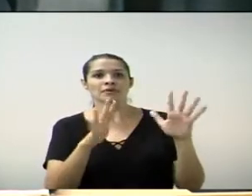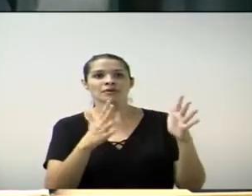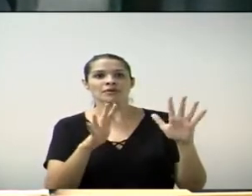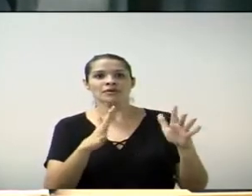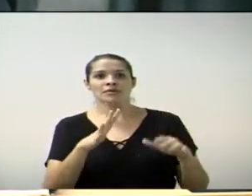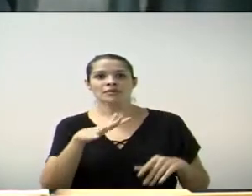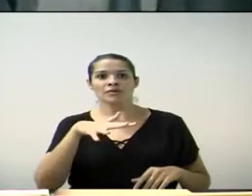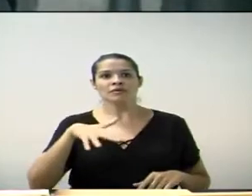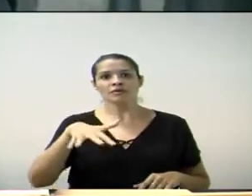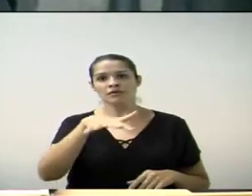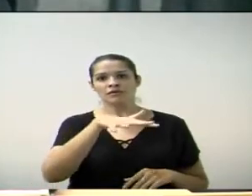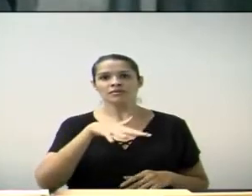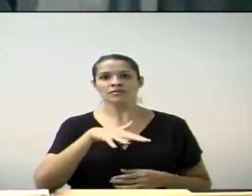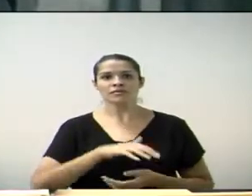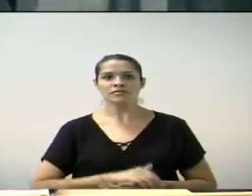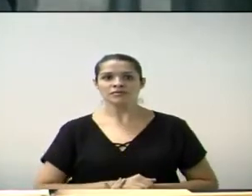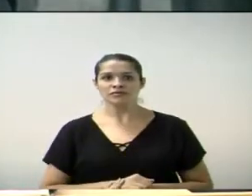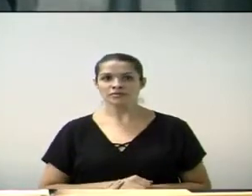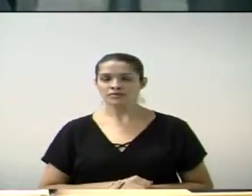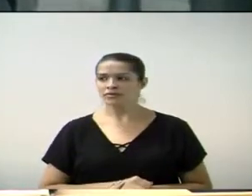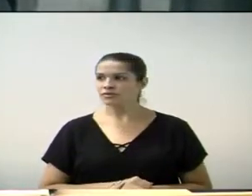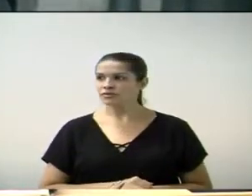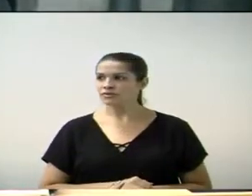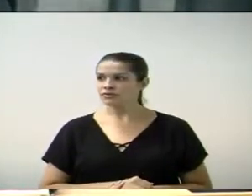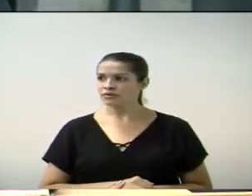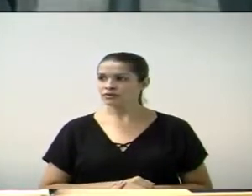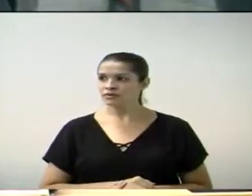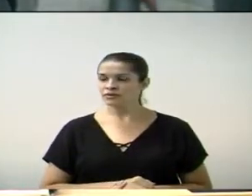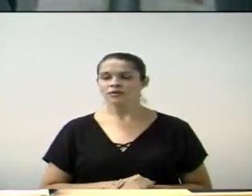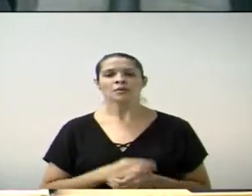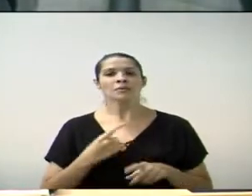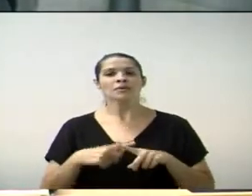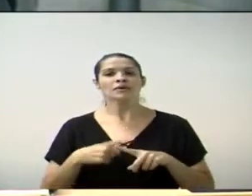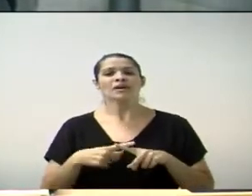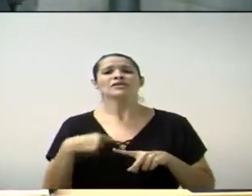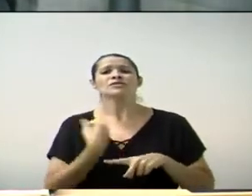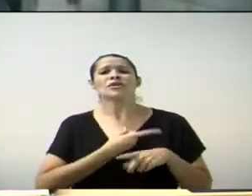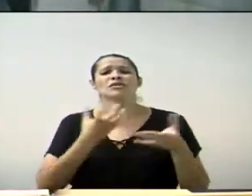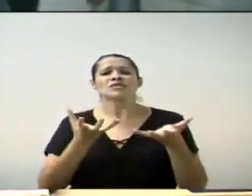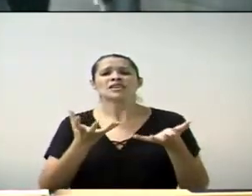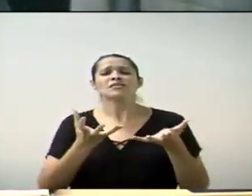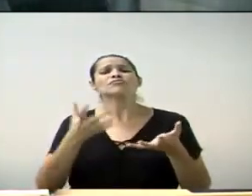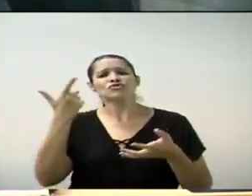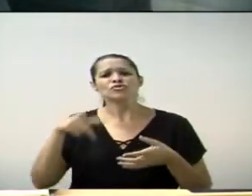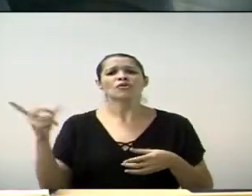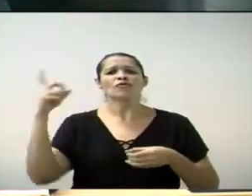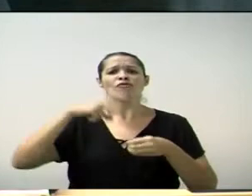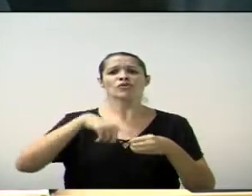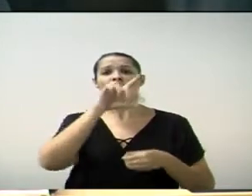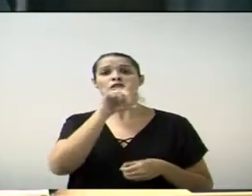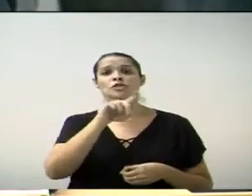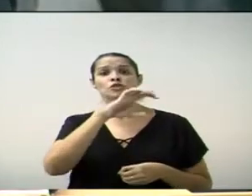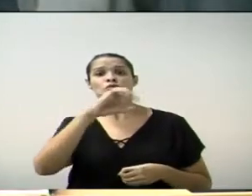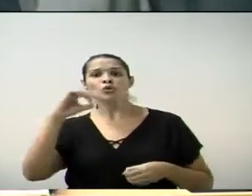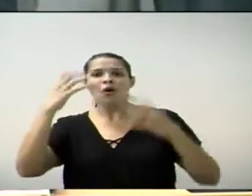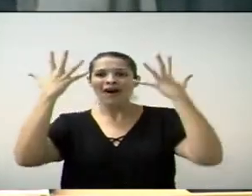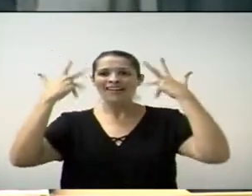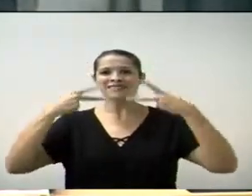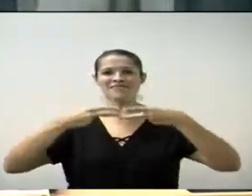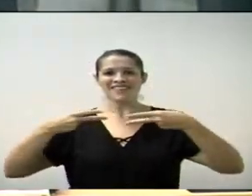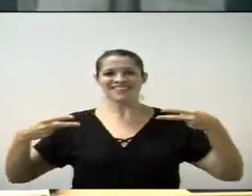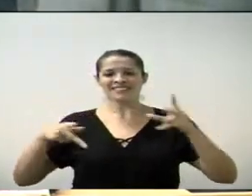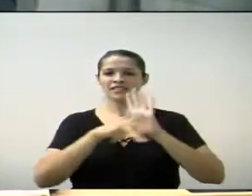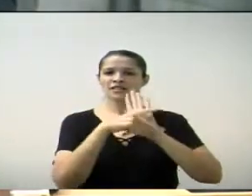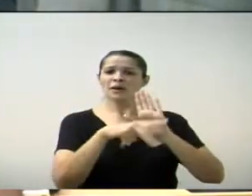finais. E a população vai ter o zoológico de volta, com atividades das escolas, das crianças.